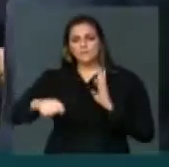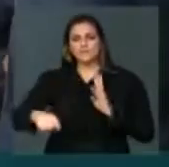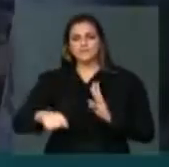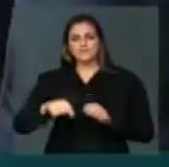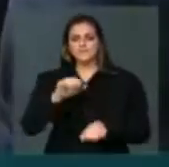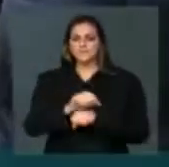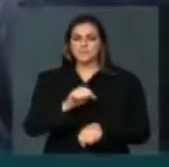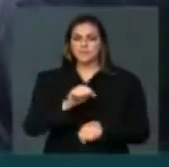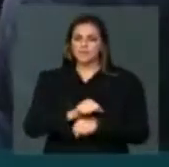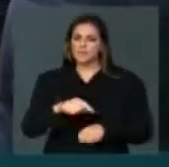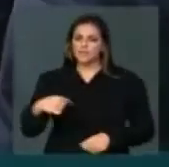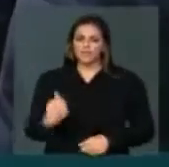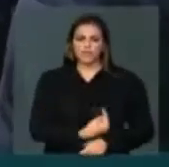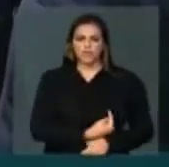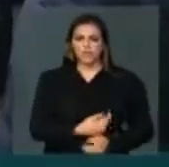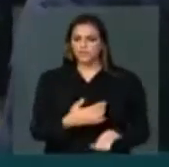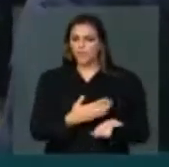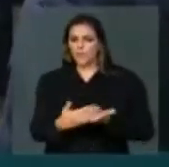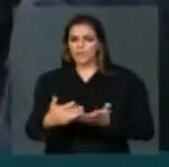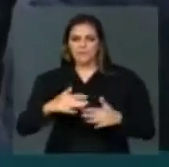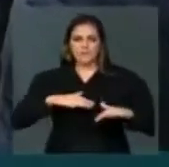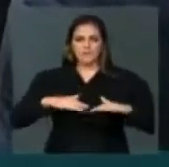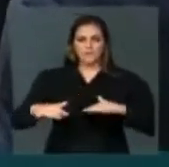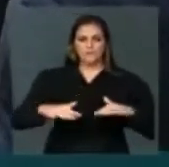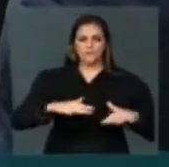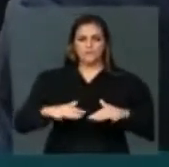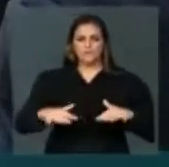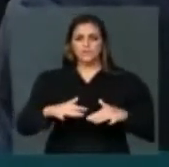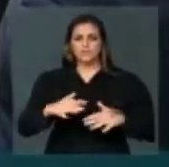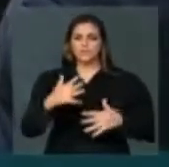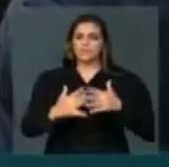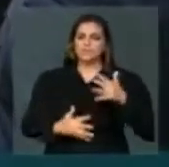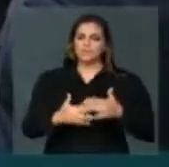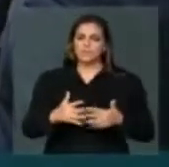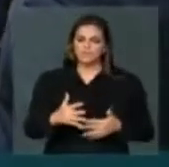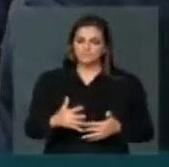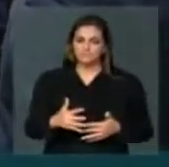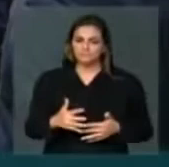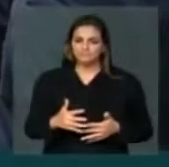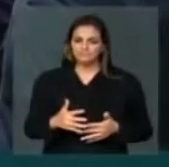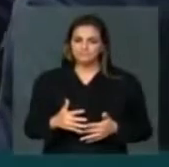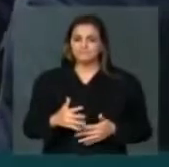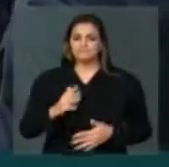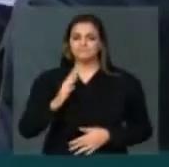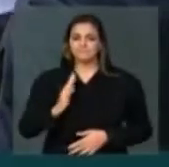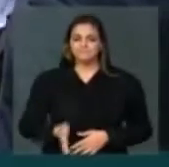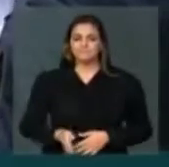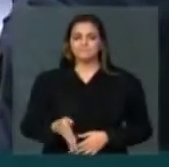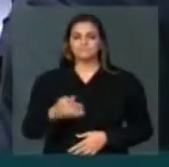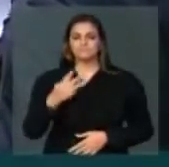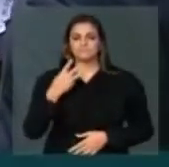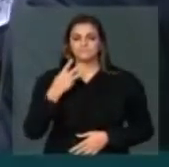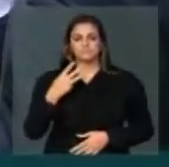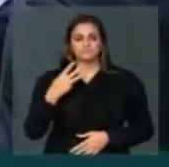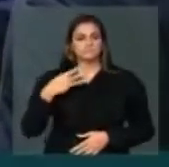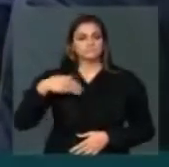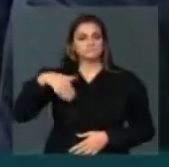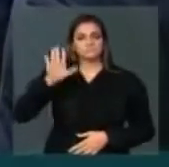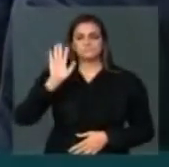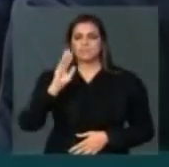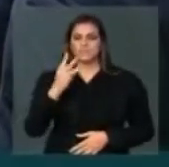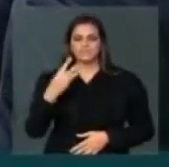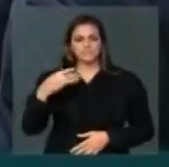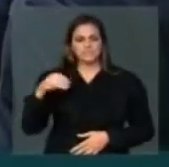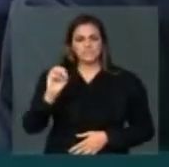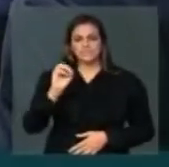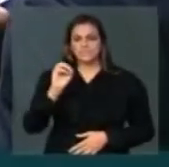casa faça algum movimento para impedir isso. Nós temos três dezenas de empresários e